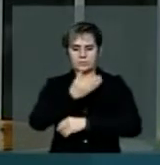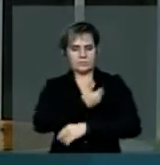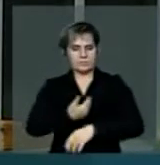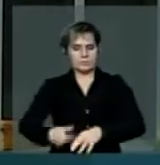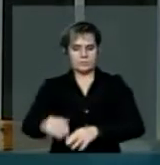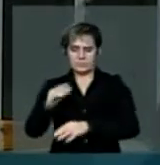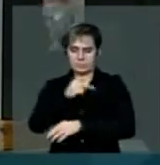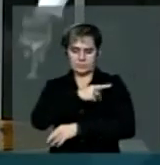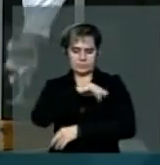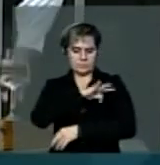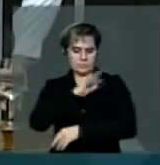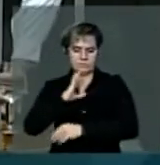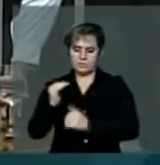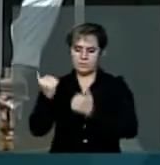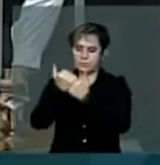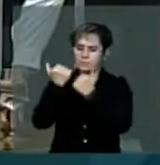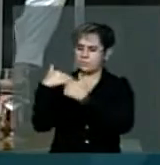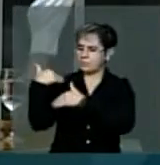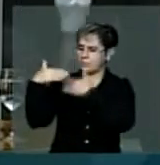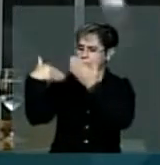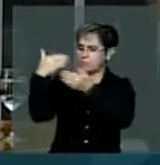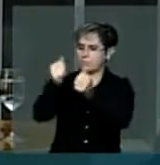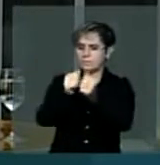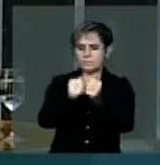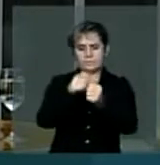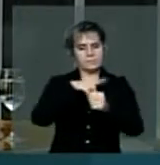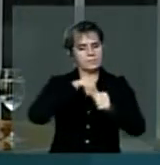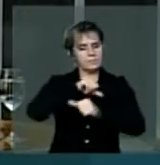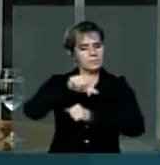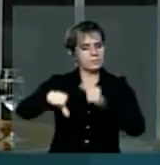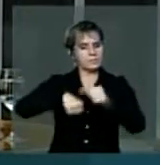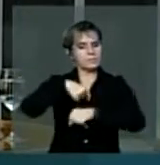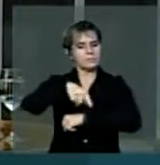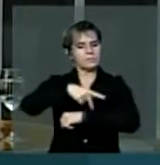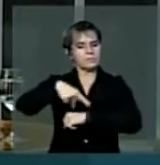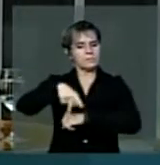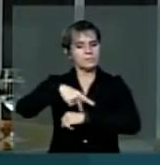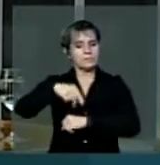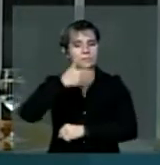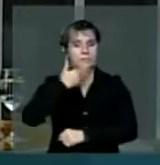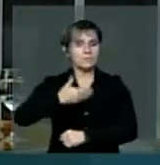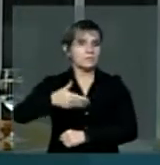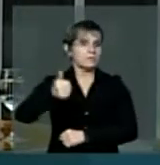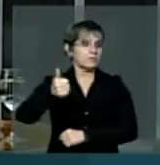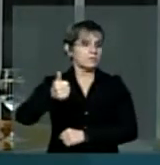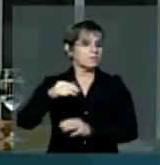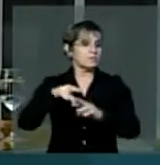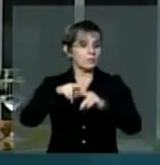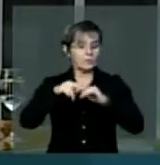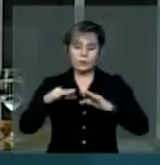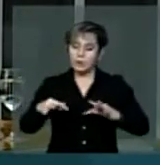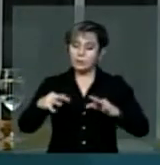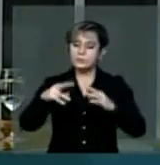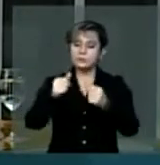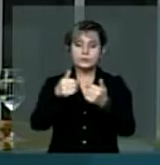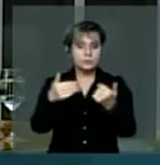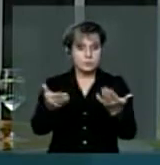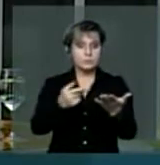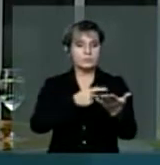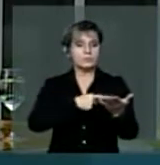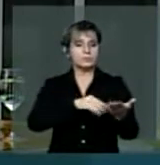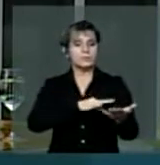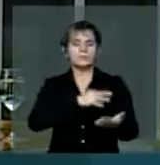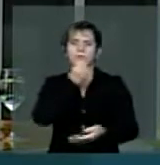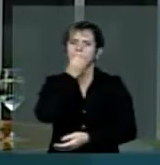vem liderando E que estão mudando o país para melhor, Por tudo isto o PT faz